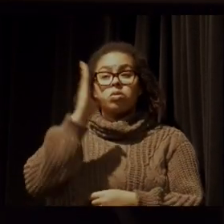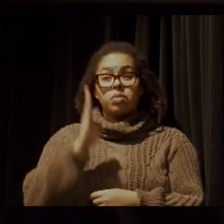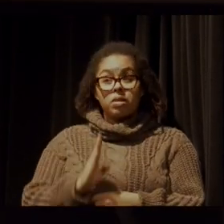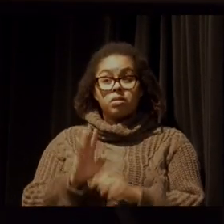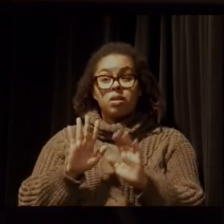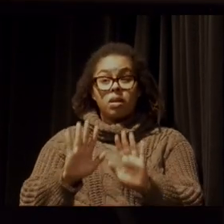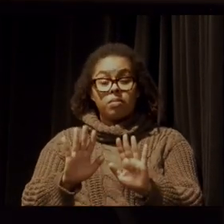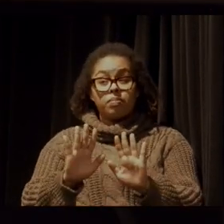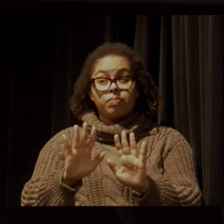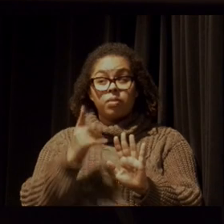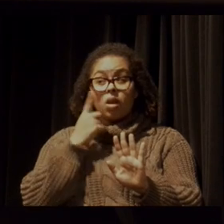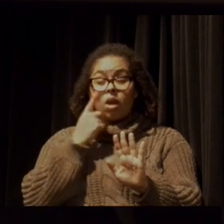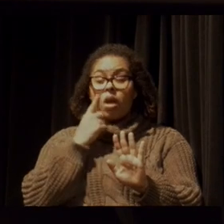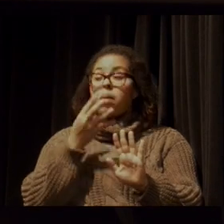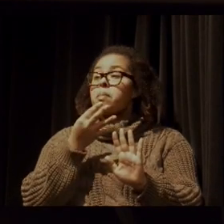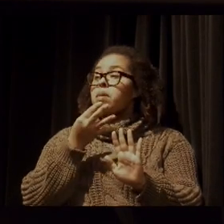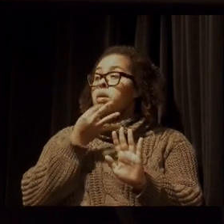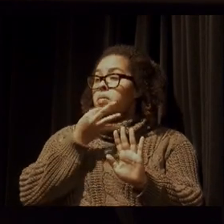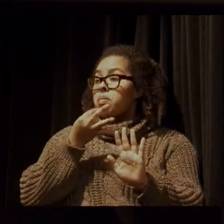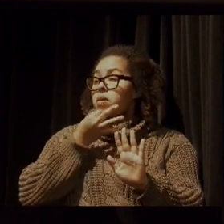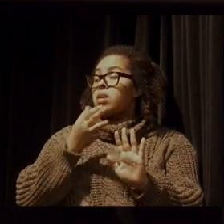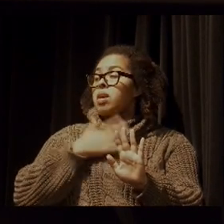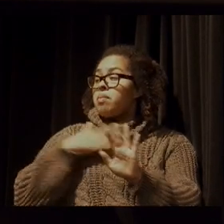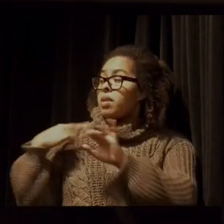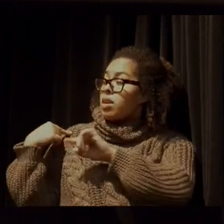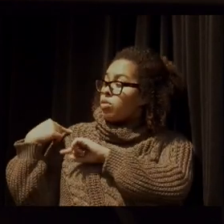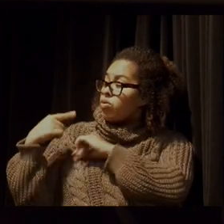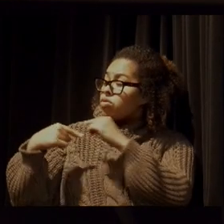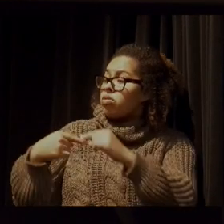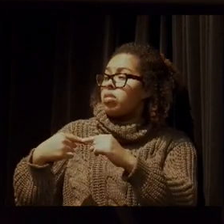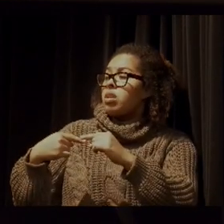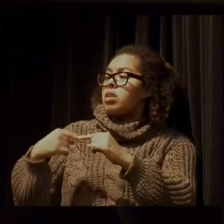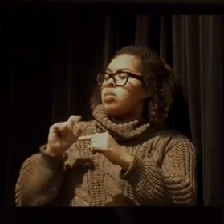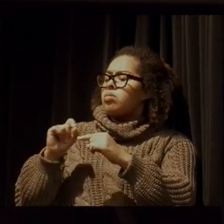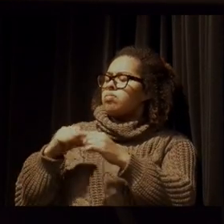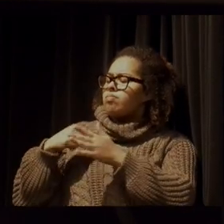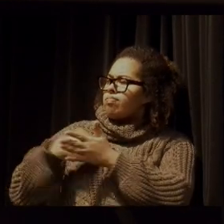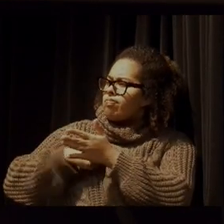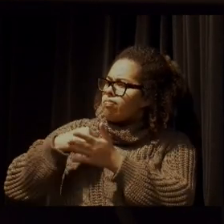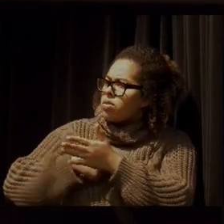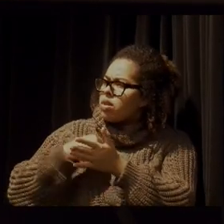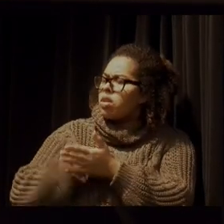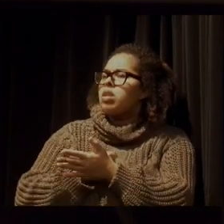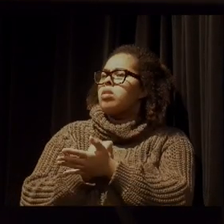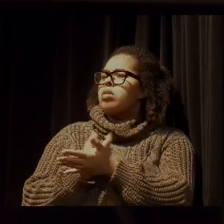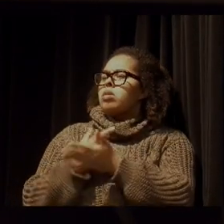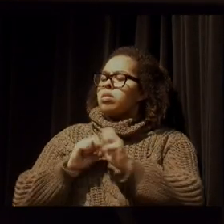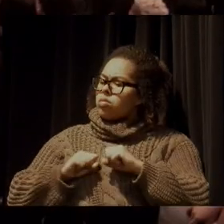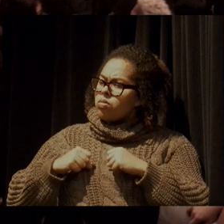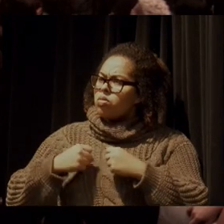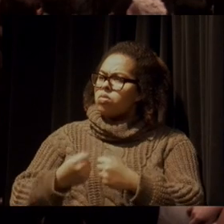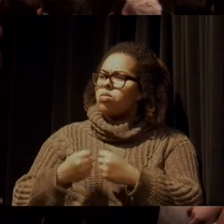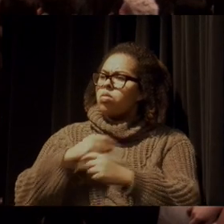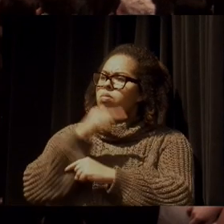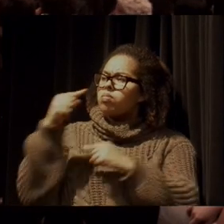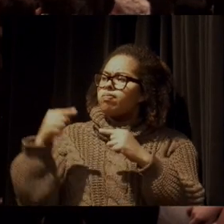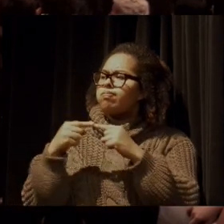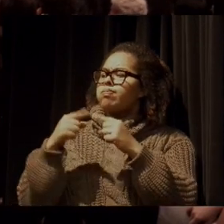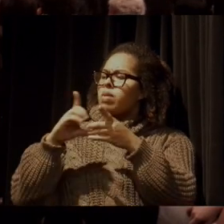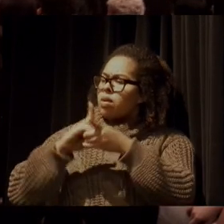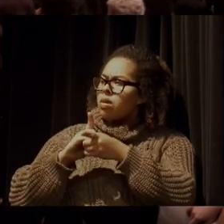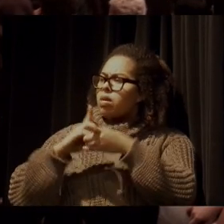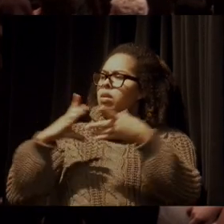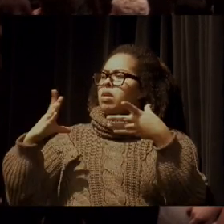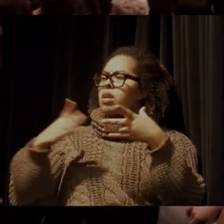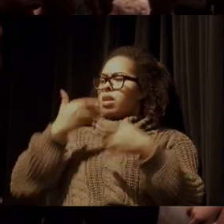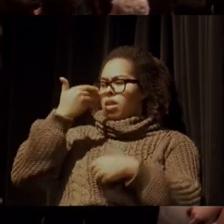Particularmente, a minha geração é uma geração que lutou muito pela consolidação da democracia, ainda que eu fui um